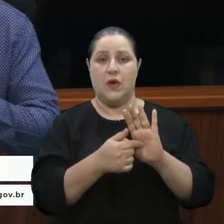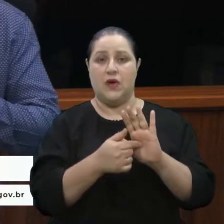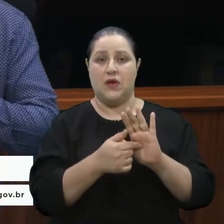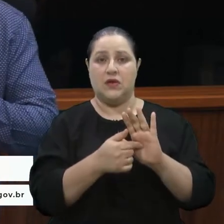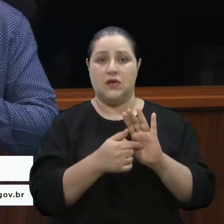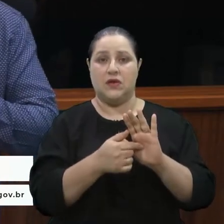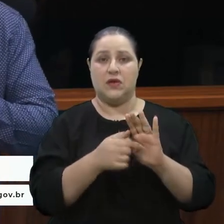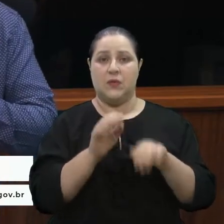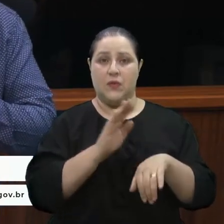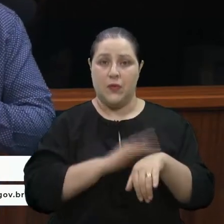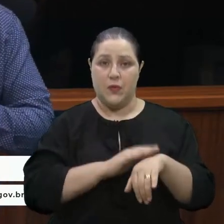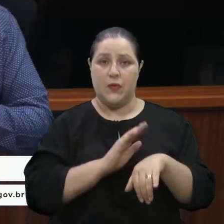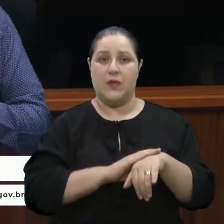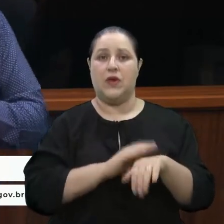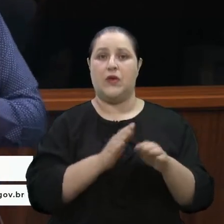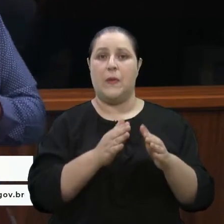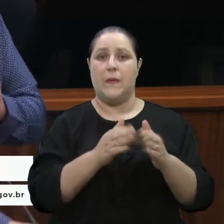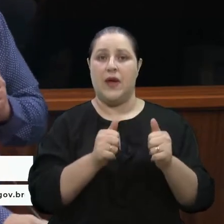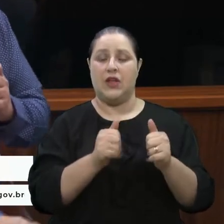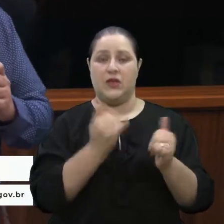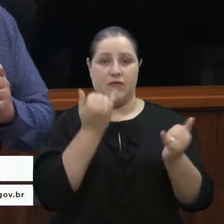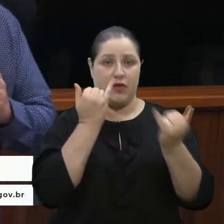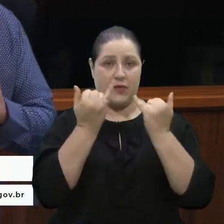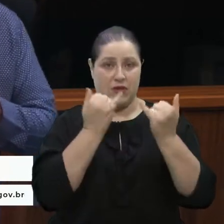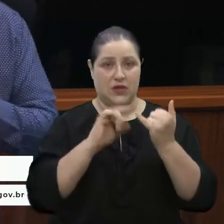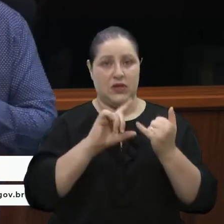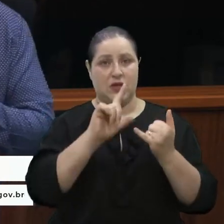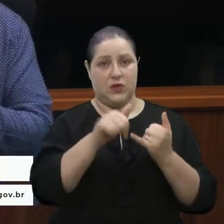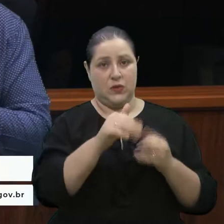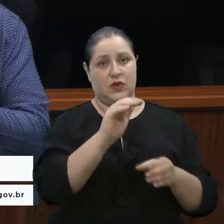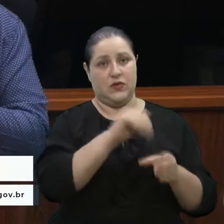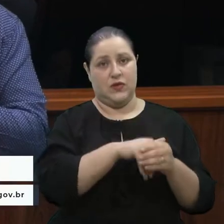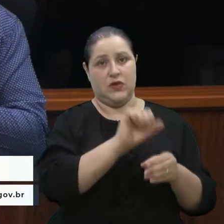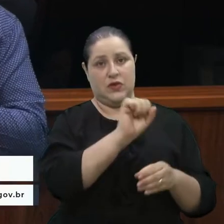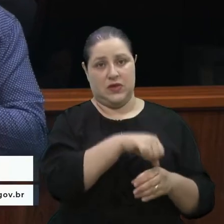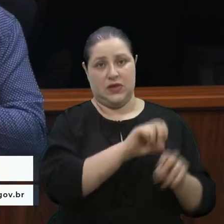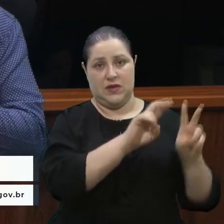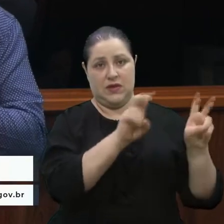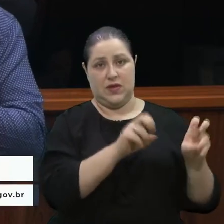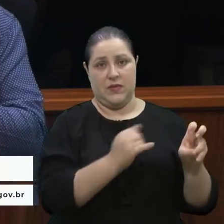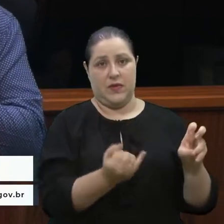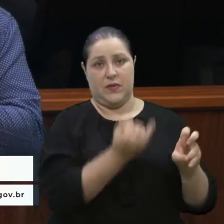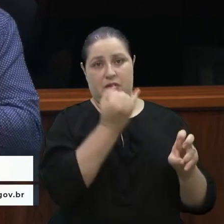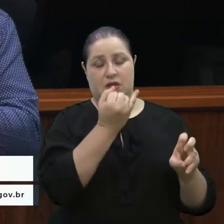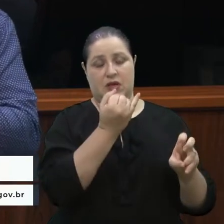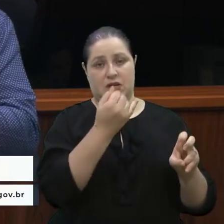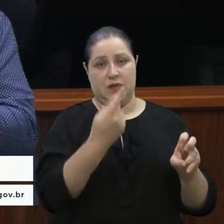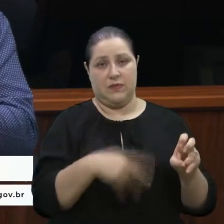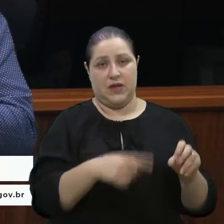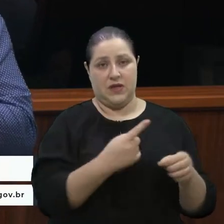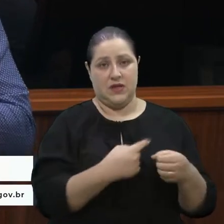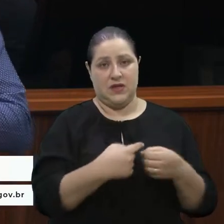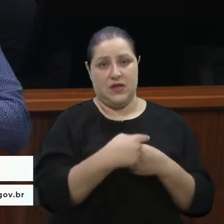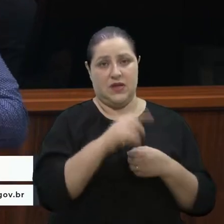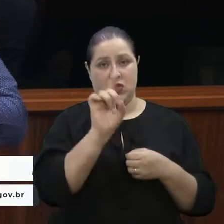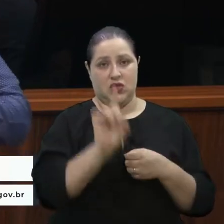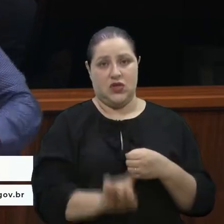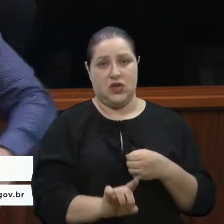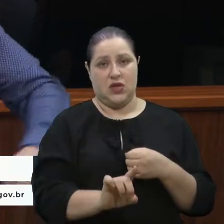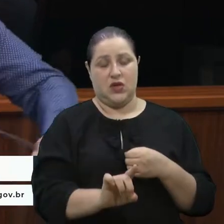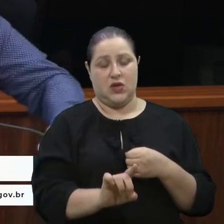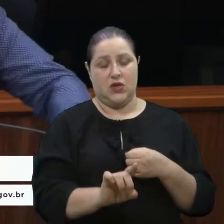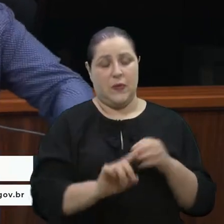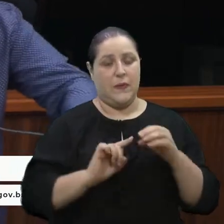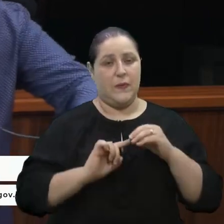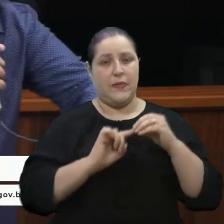Então, votarei favorável no momento oportuno. É um tema importante para a cidade, um direito elementar à vida das